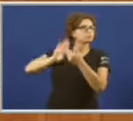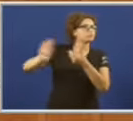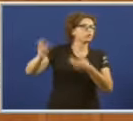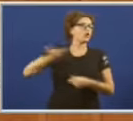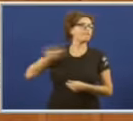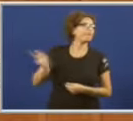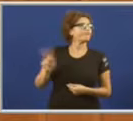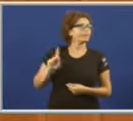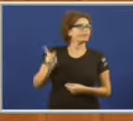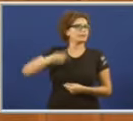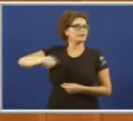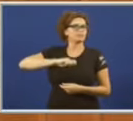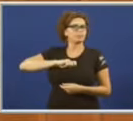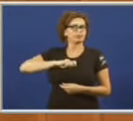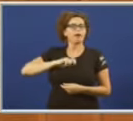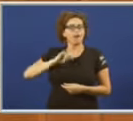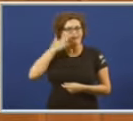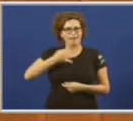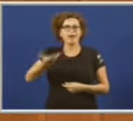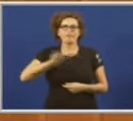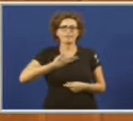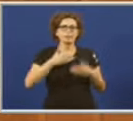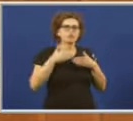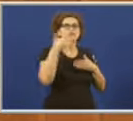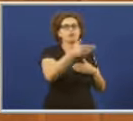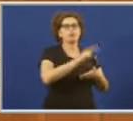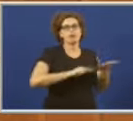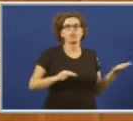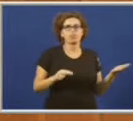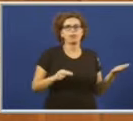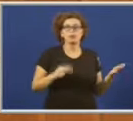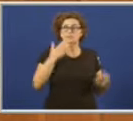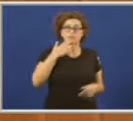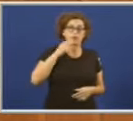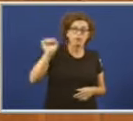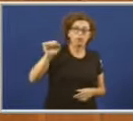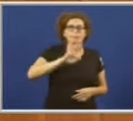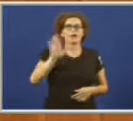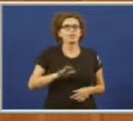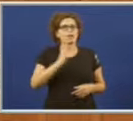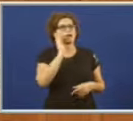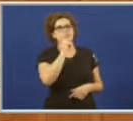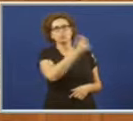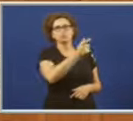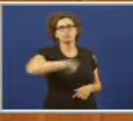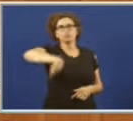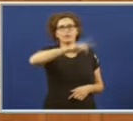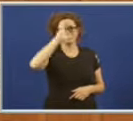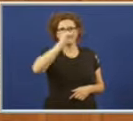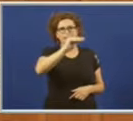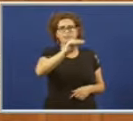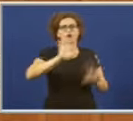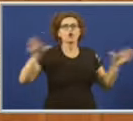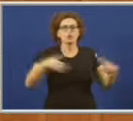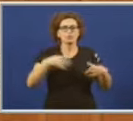no Estado español do futuro máis inmediato da Galiza, é sinxelamente un insulto á intelixencia colectiva, dentro e